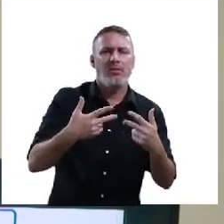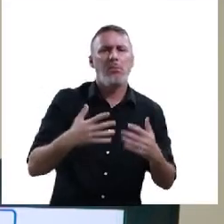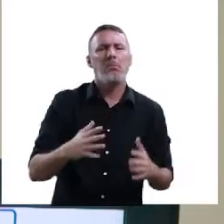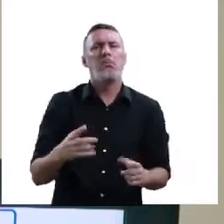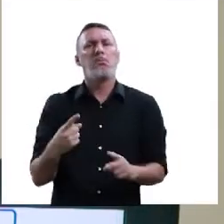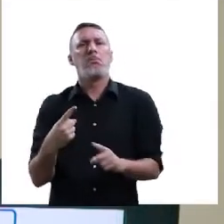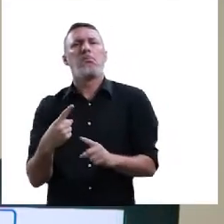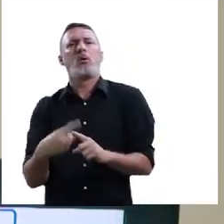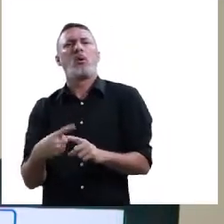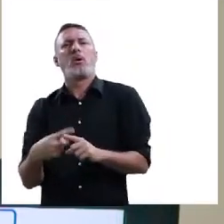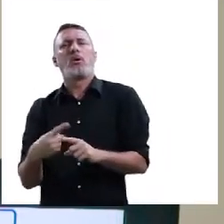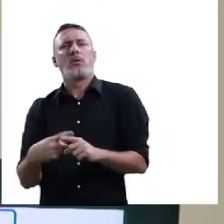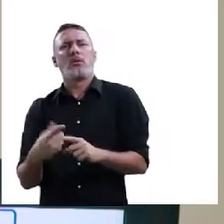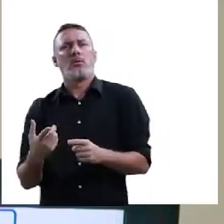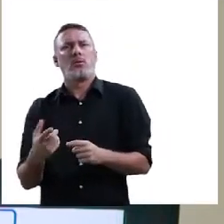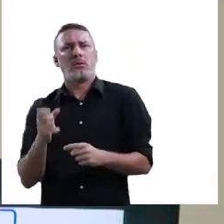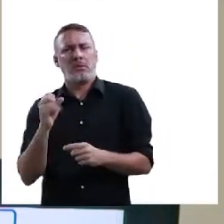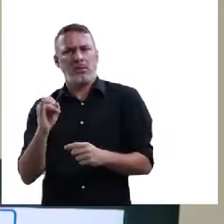tráfico de armas.